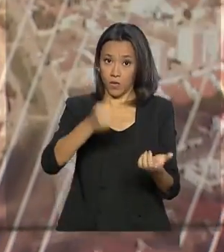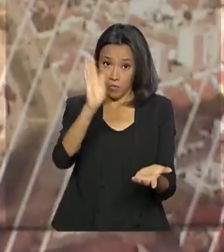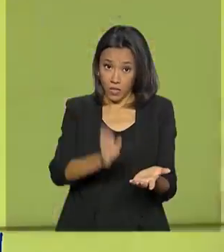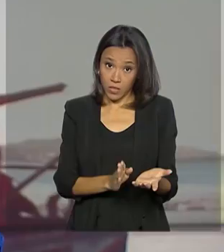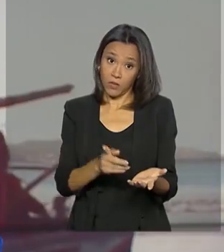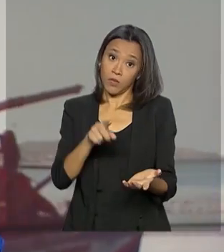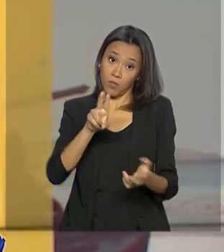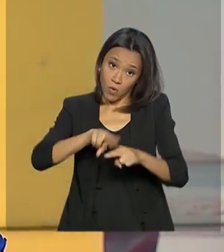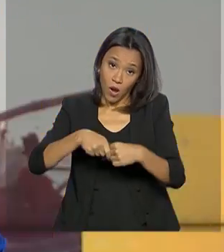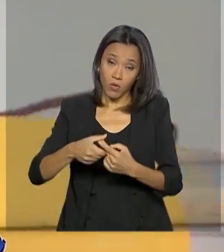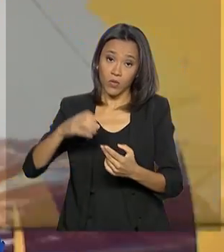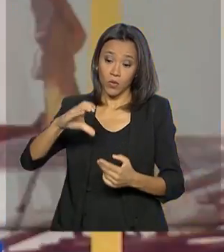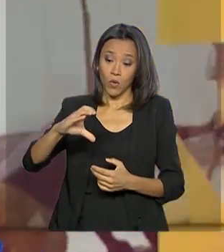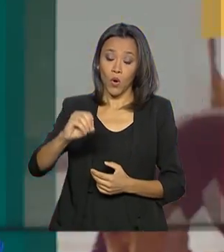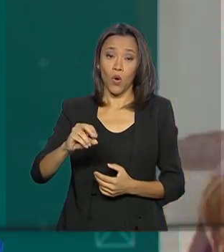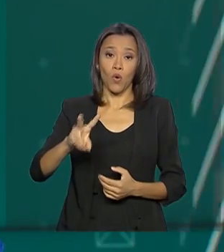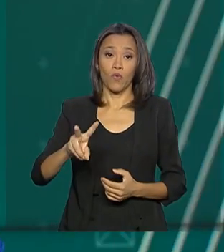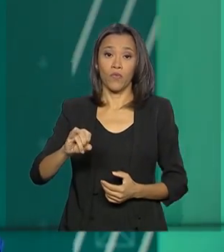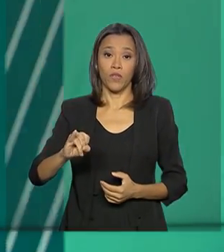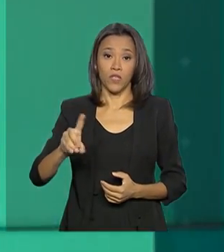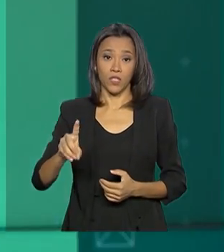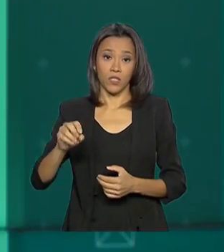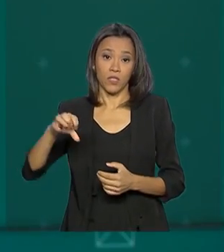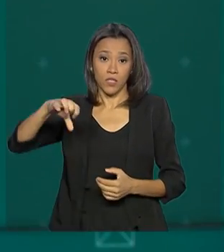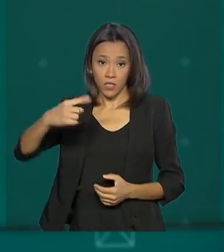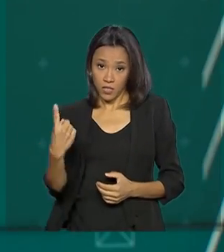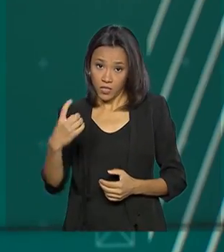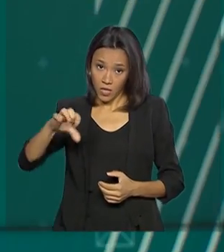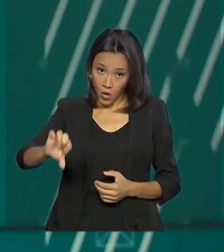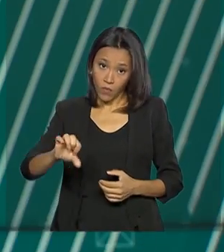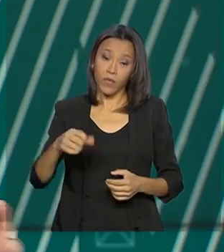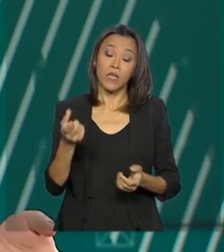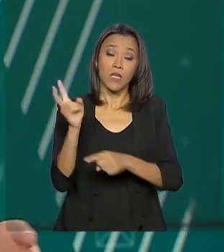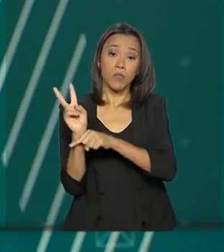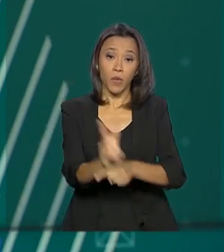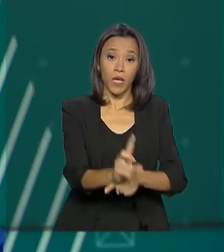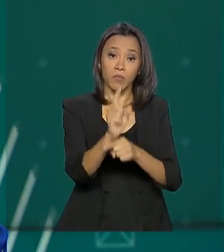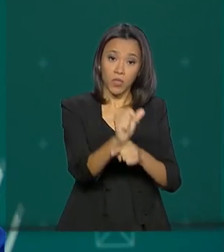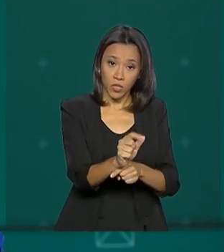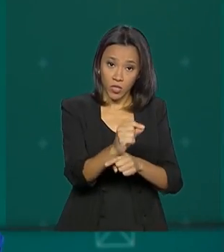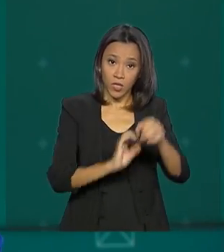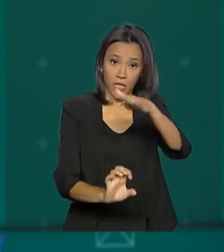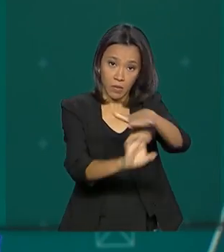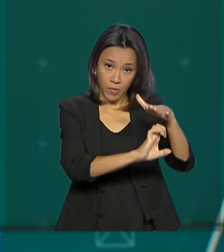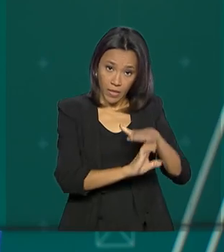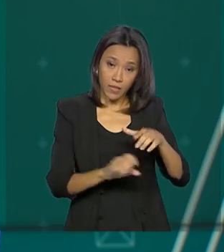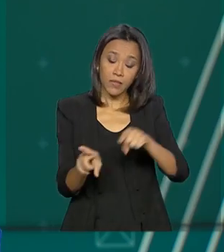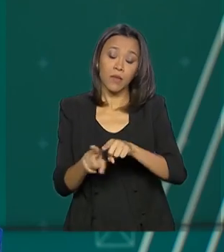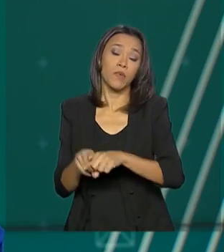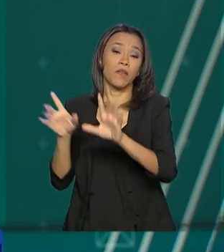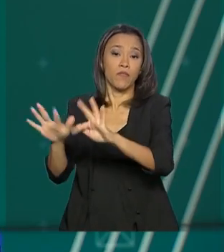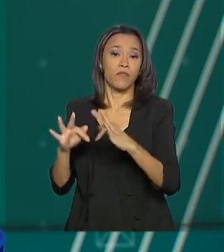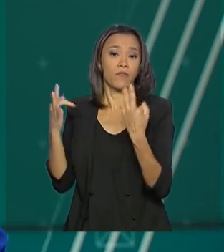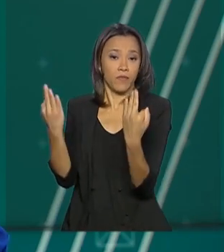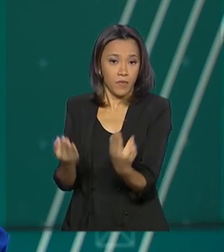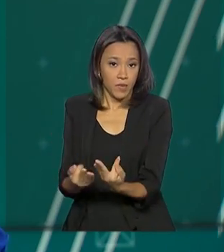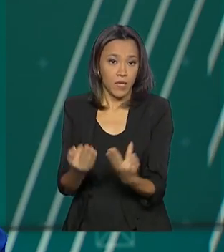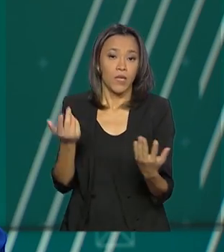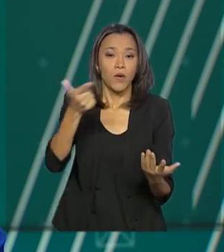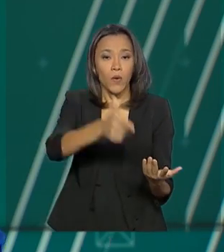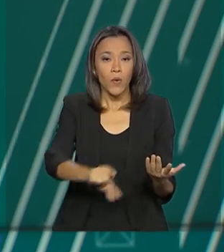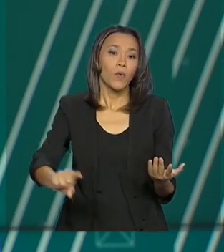facilita a renegociação de operações de créditos de empresas e de famílias. A segunda medida expande a capacidade de